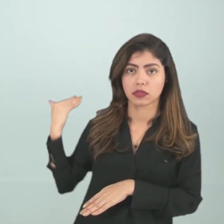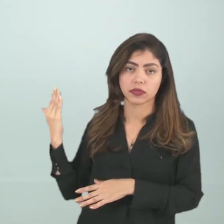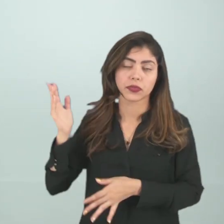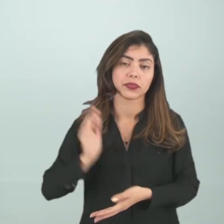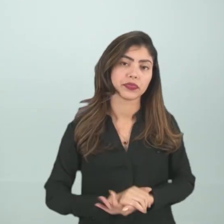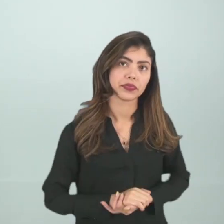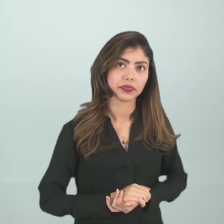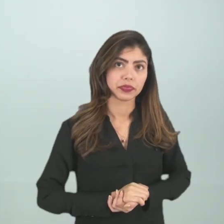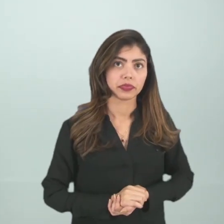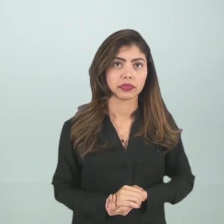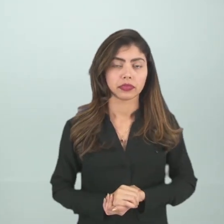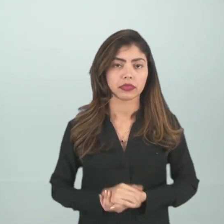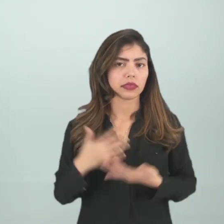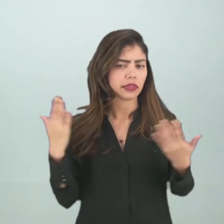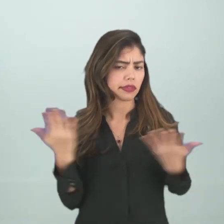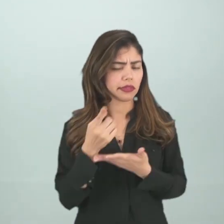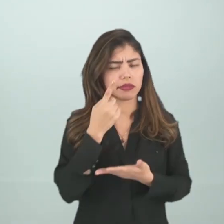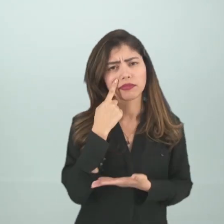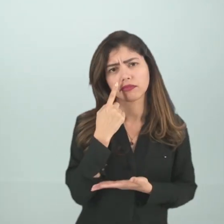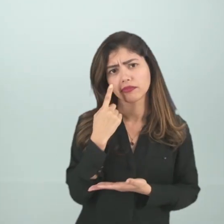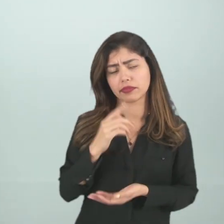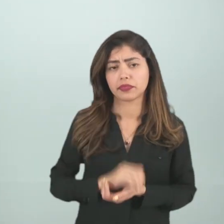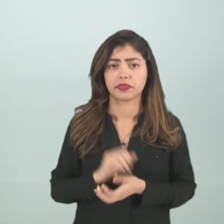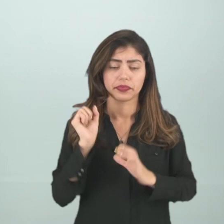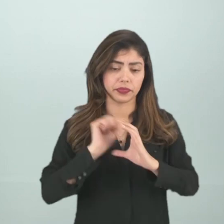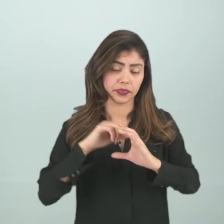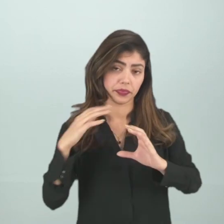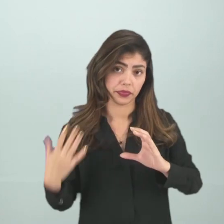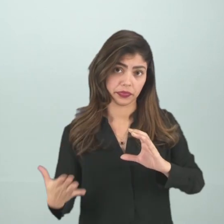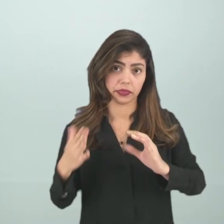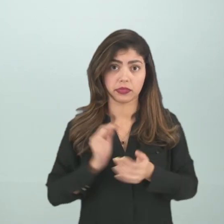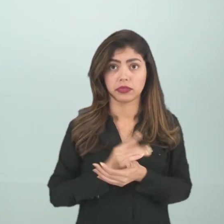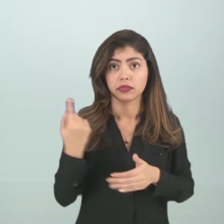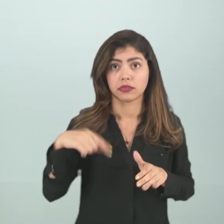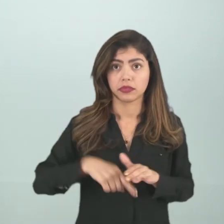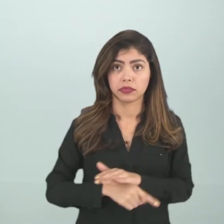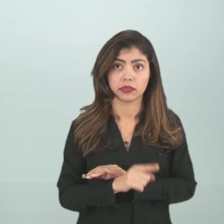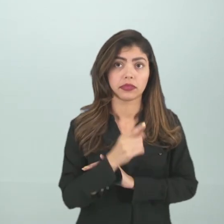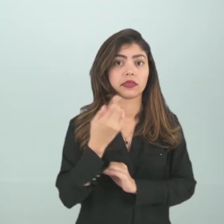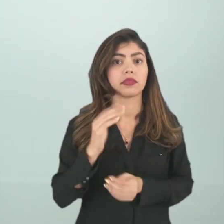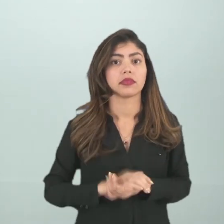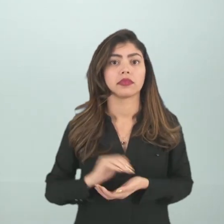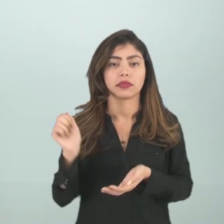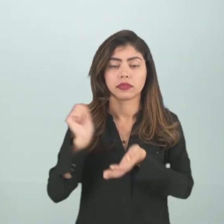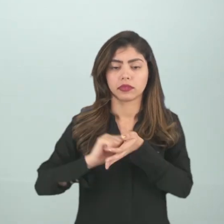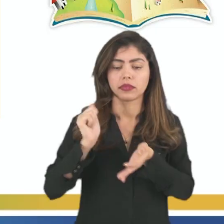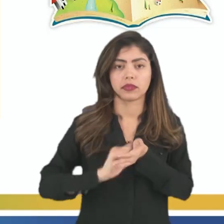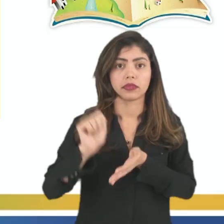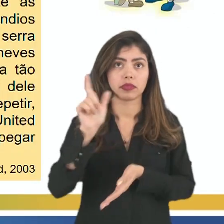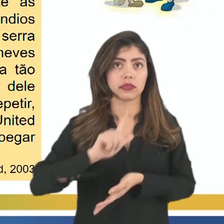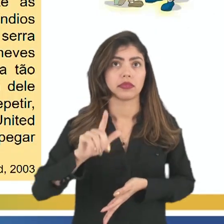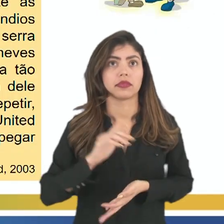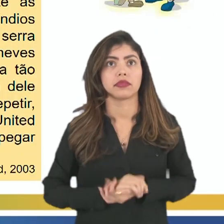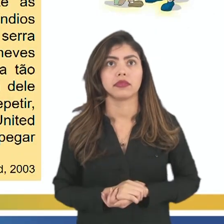no passado. Agora a gente vai ver essas características dentro de uma memória literária.